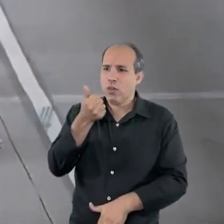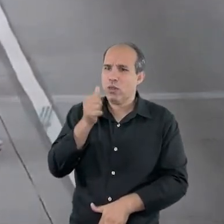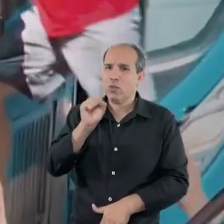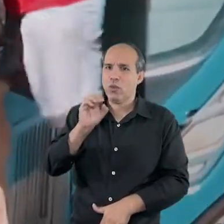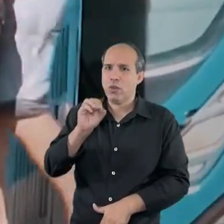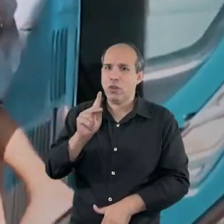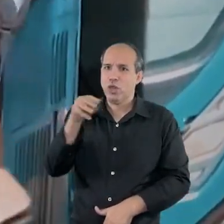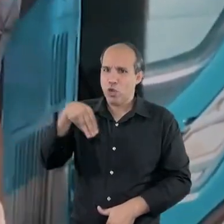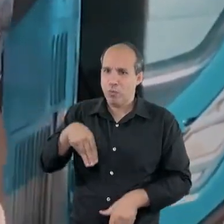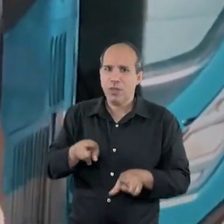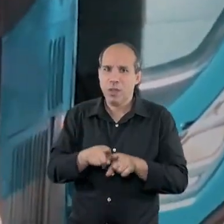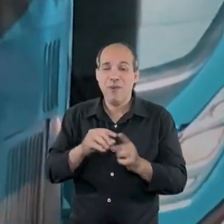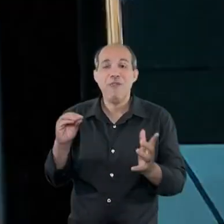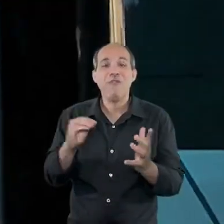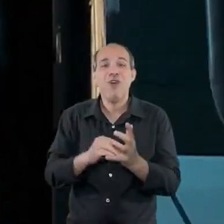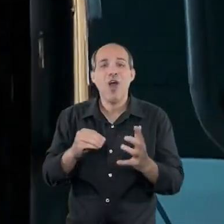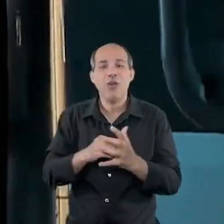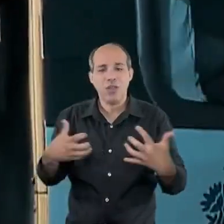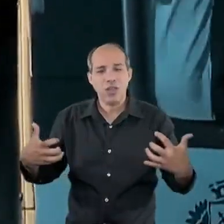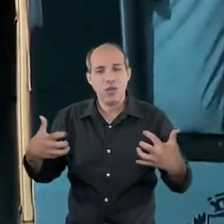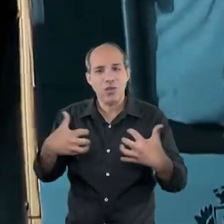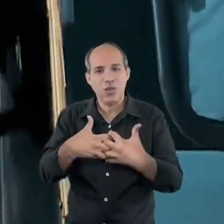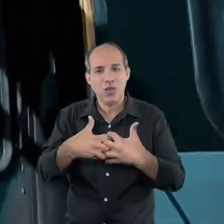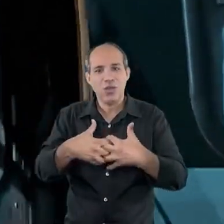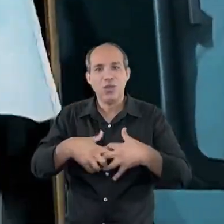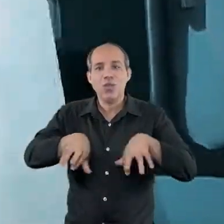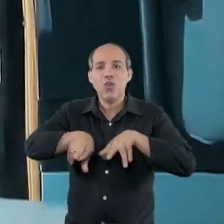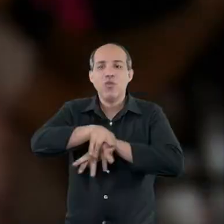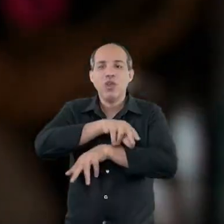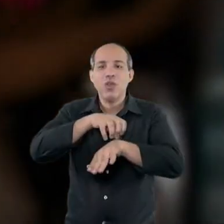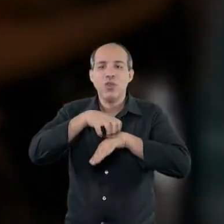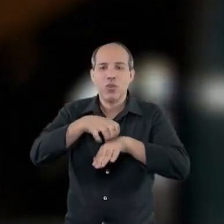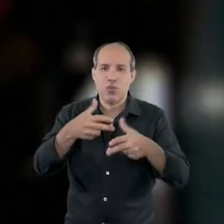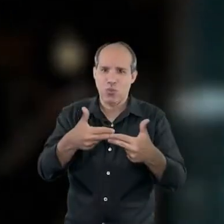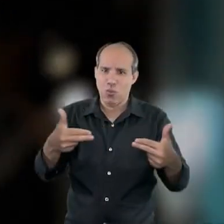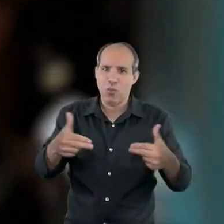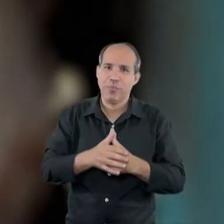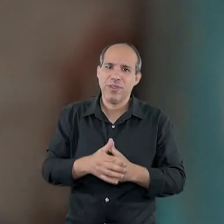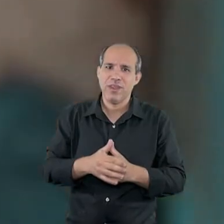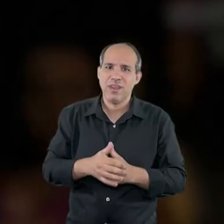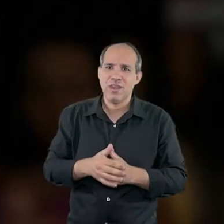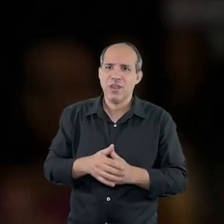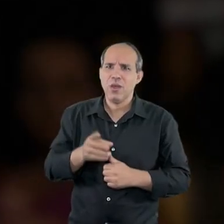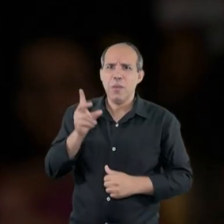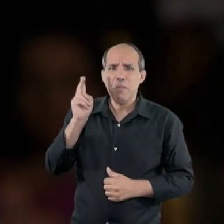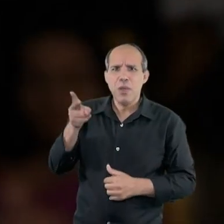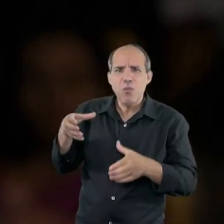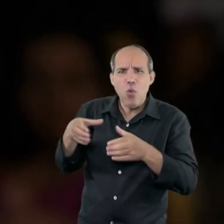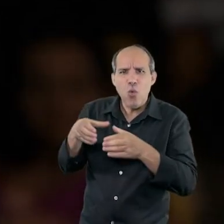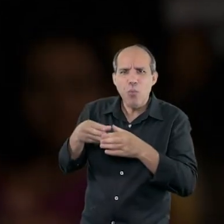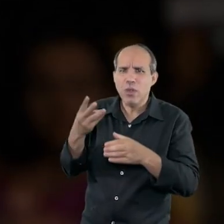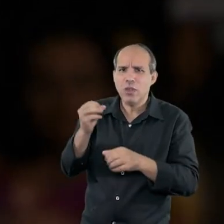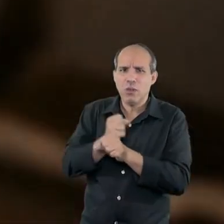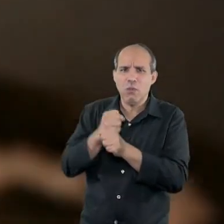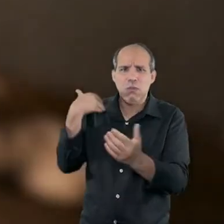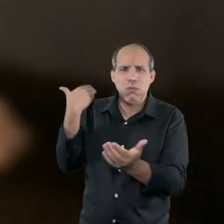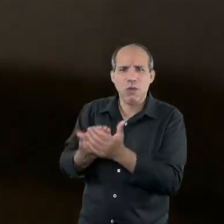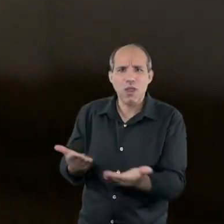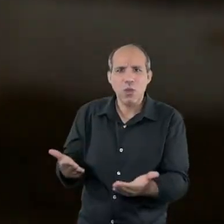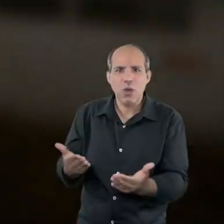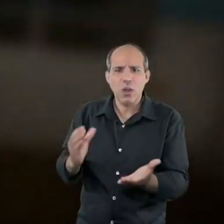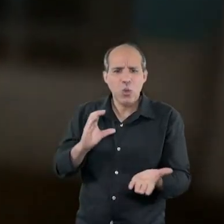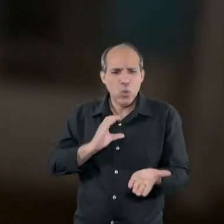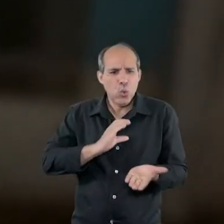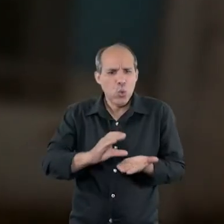engarrafamento. Falta de integração nas modais de transporte. Quem está aí, está há 30 anos. Se juntar